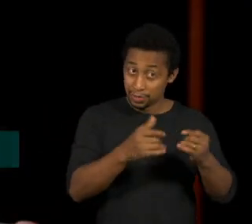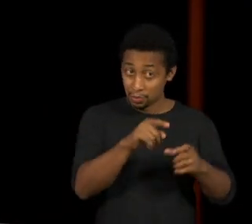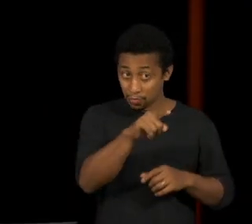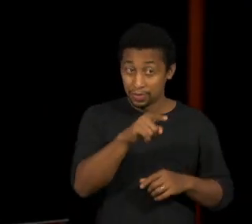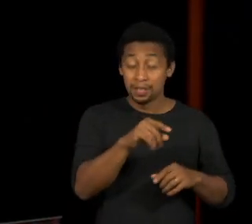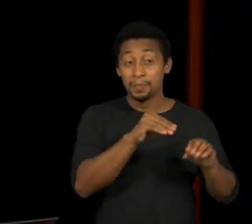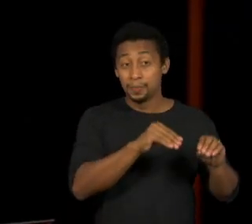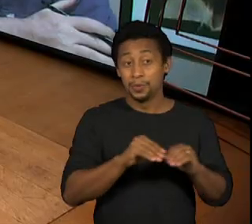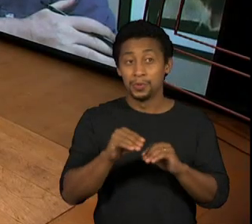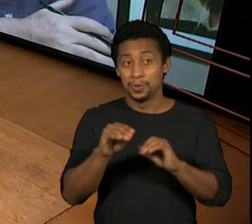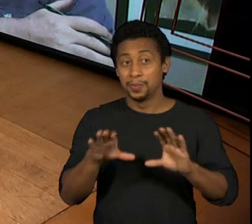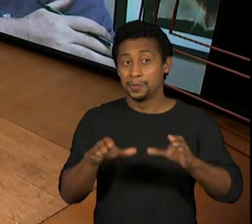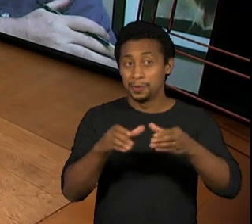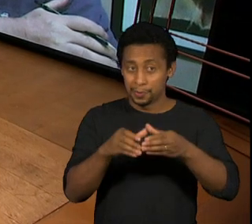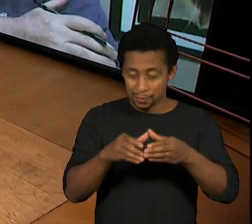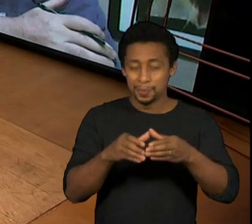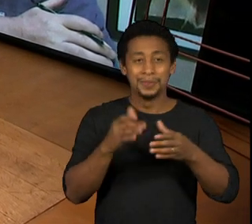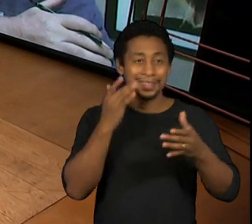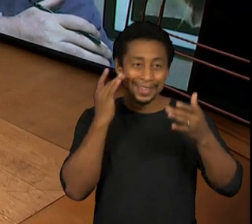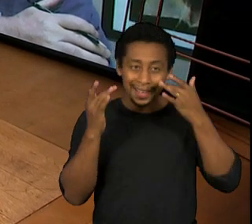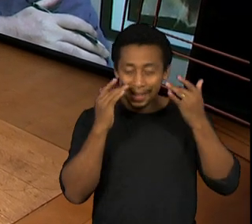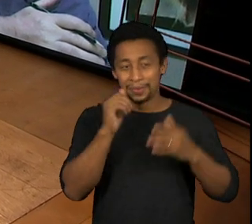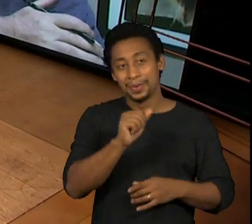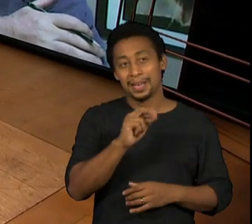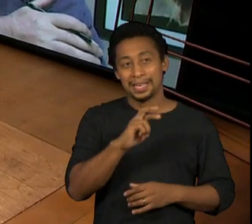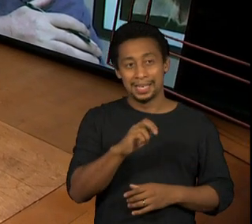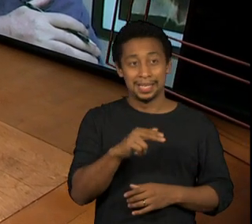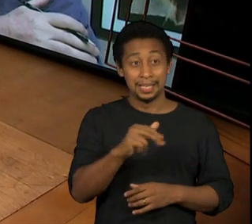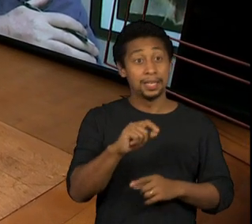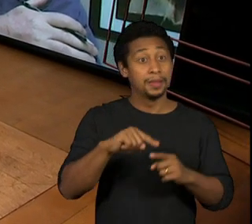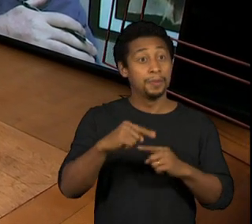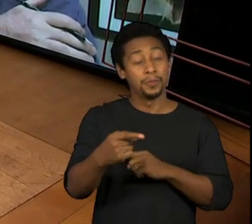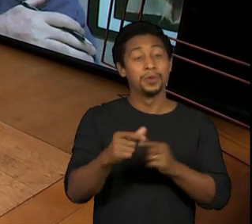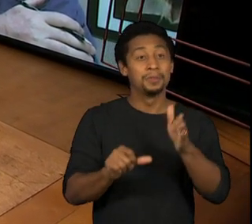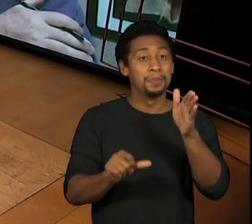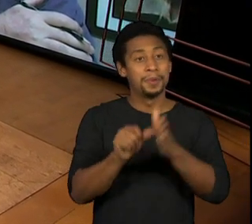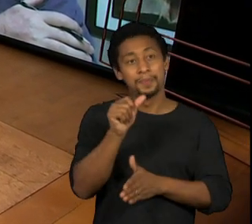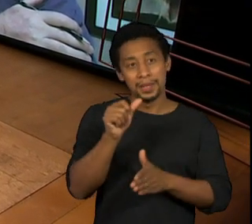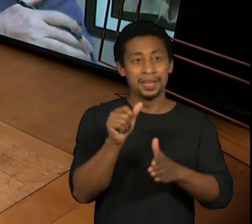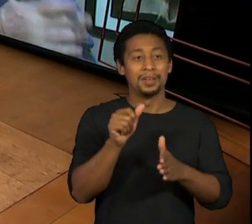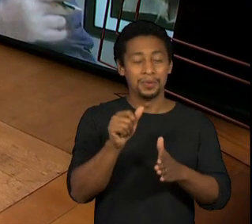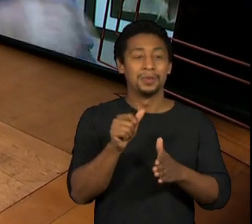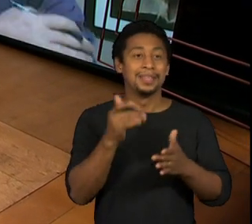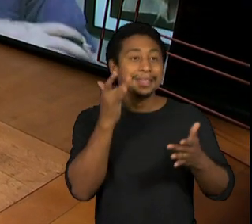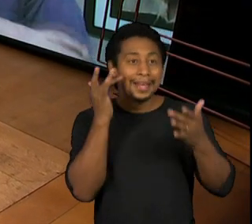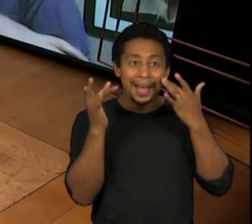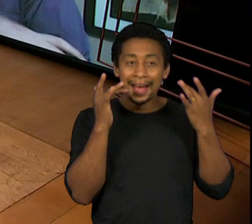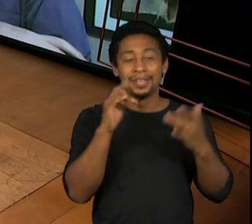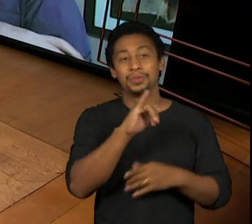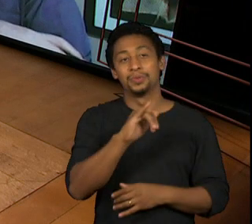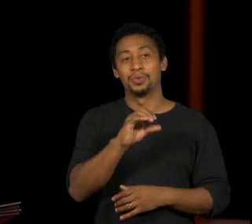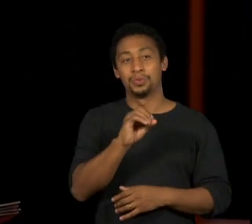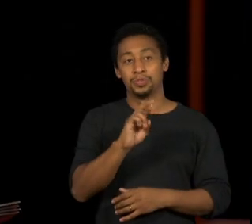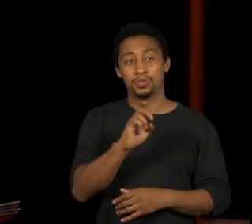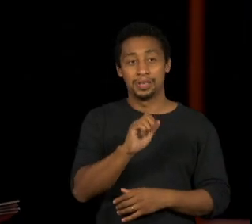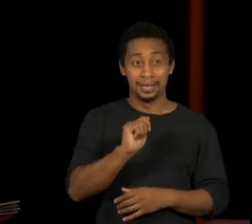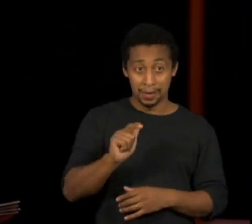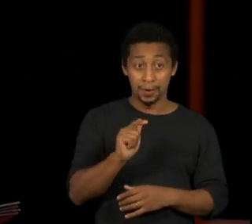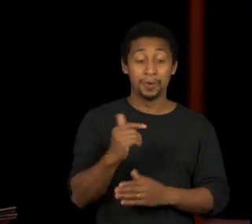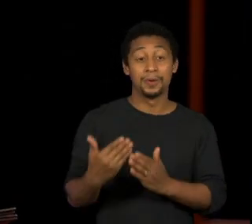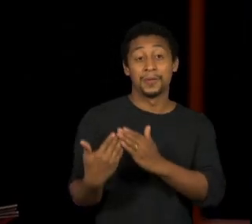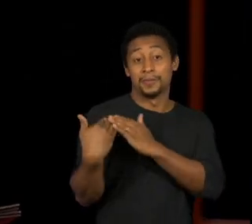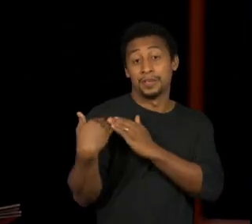Arena e lá você estreia com o Teatro Jornal, a primeira edição, né? Dirigido pelo Augusto Boal. Esse